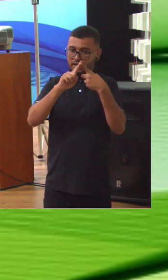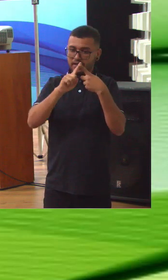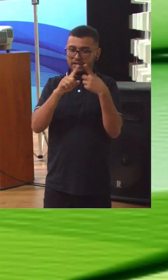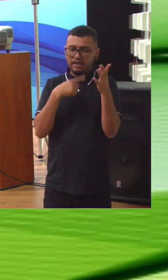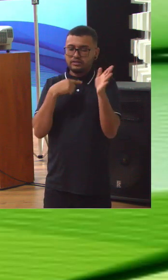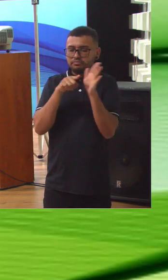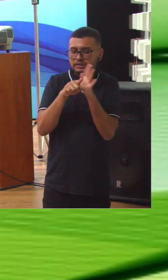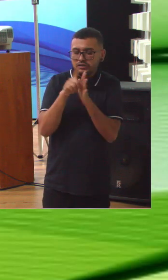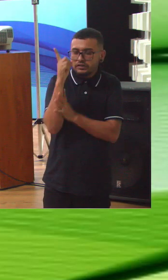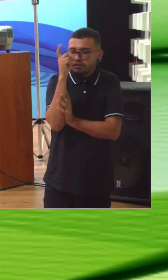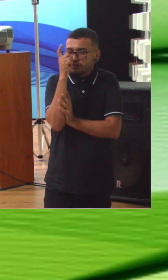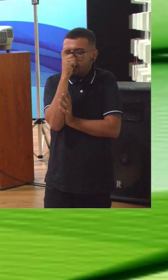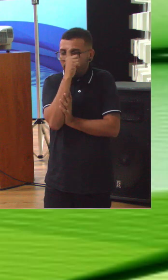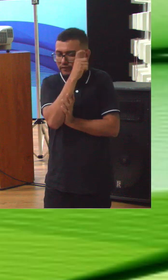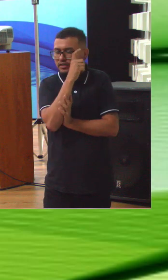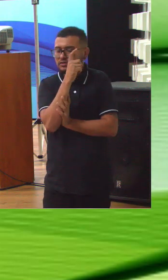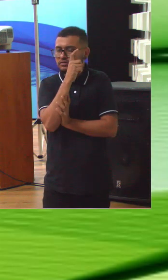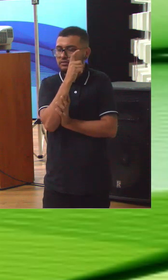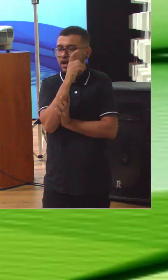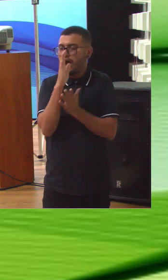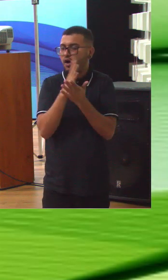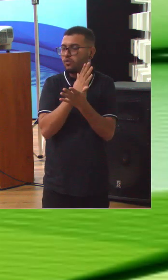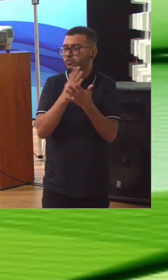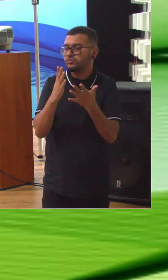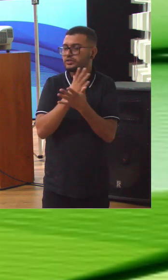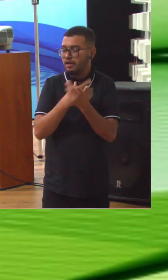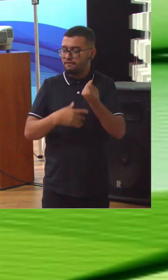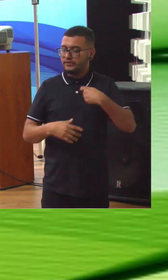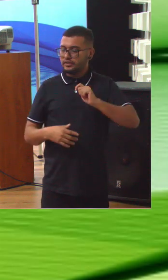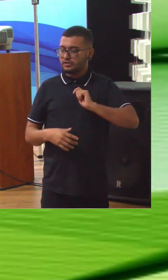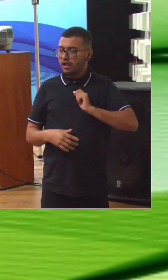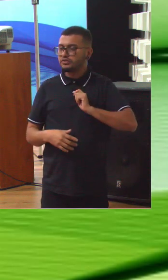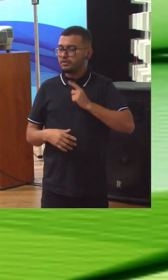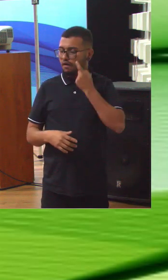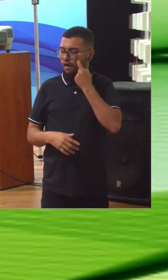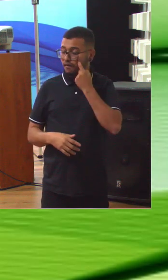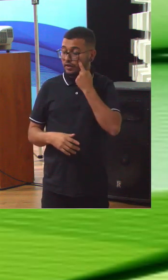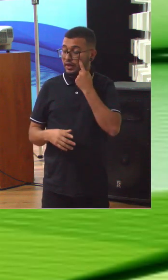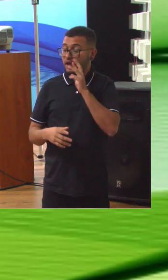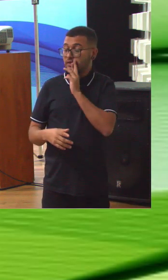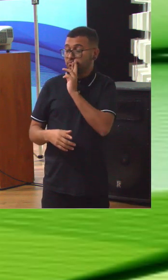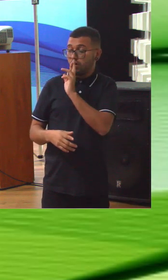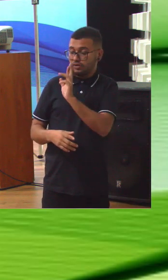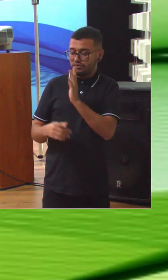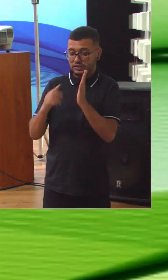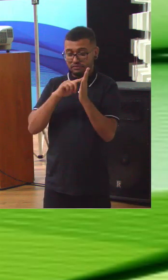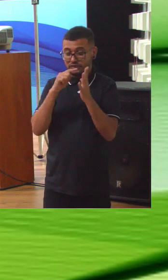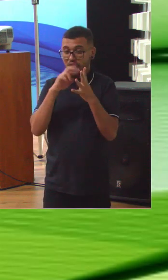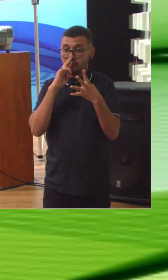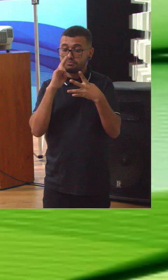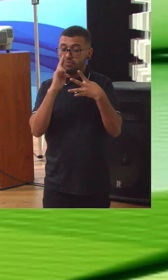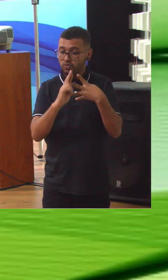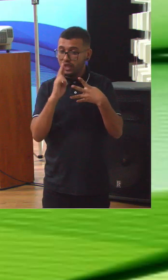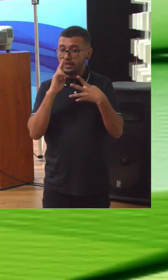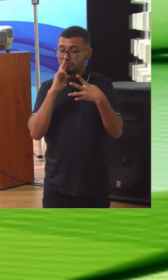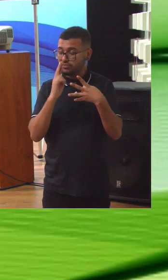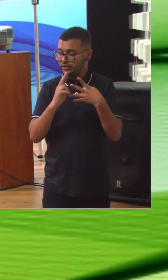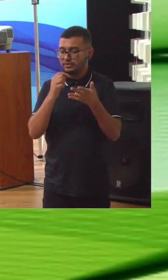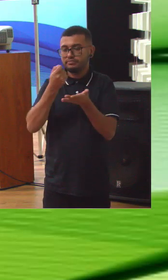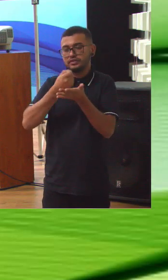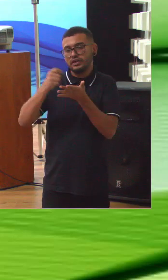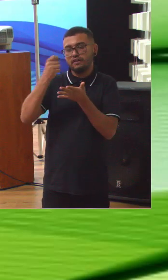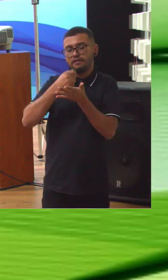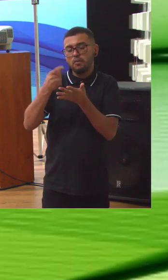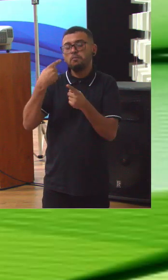complicadas e todas elas auditáveis. E para responder essa pergunta, cada um dos gestores tem que escrever as